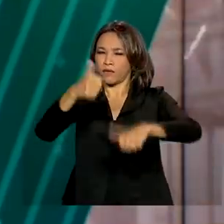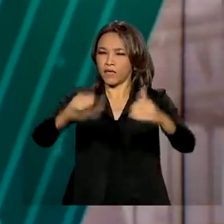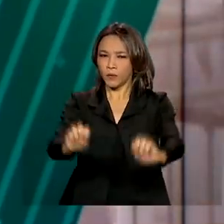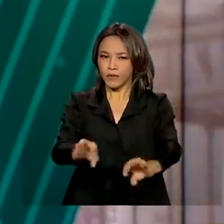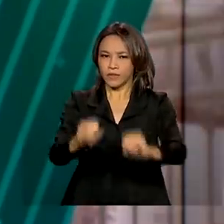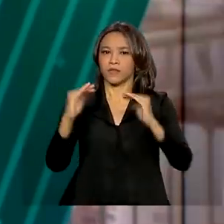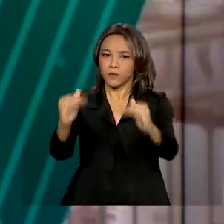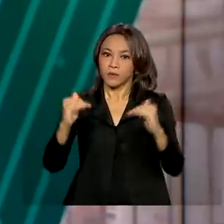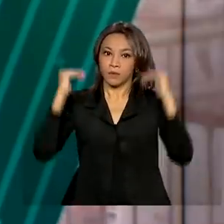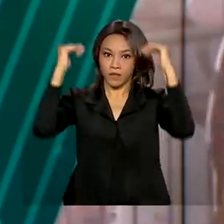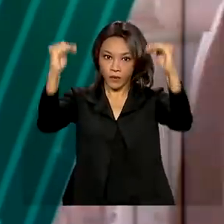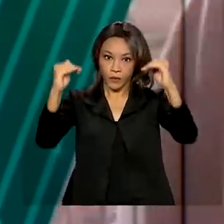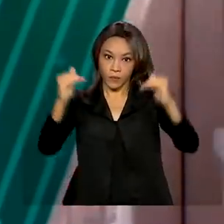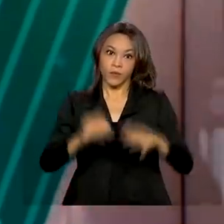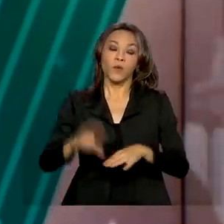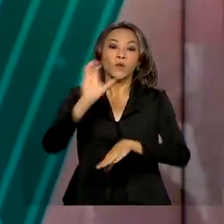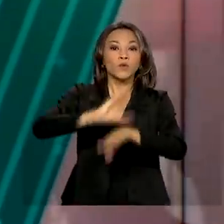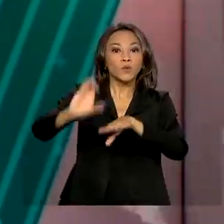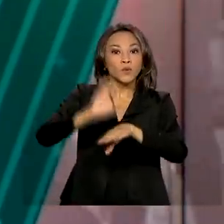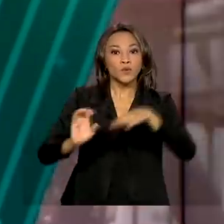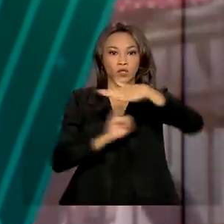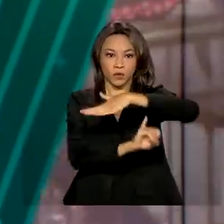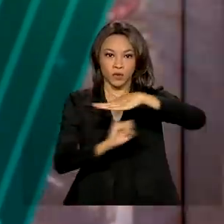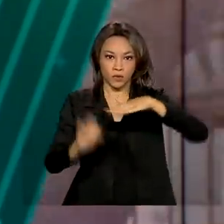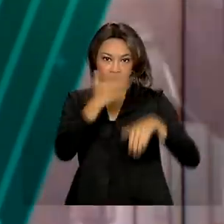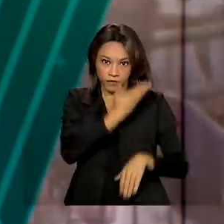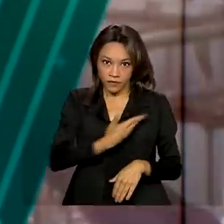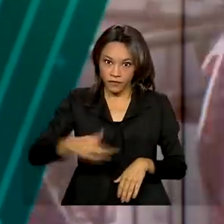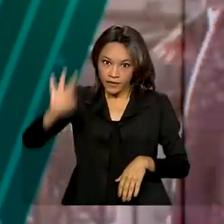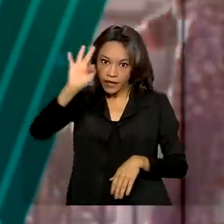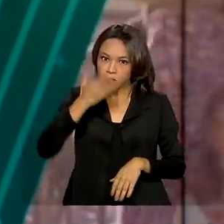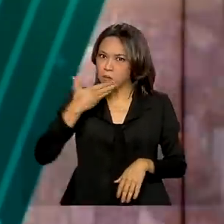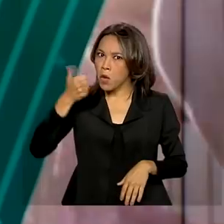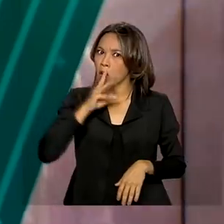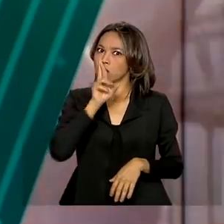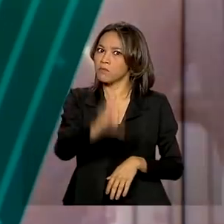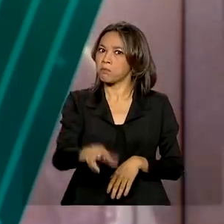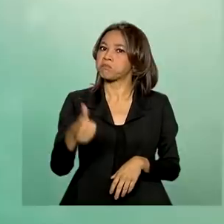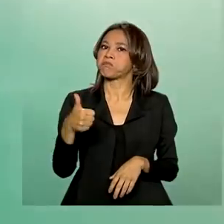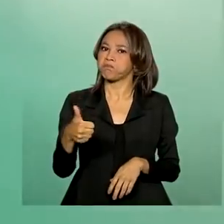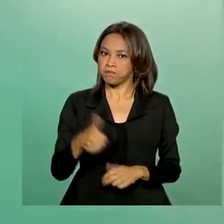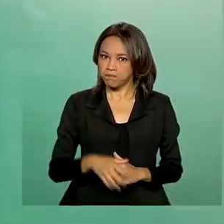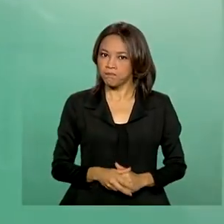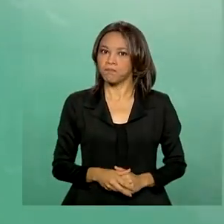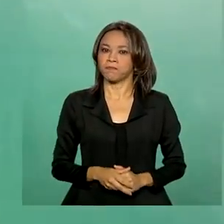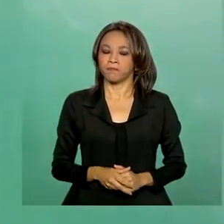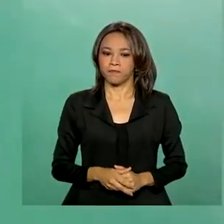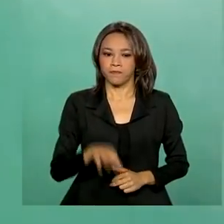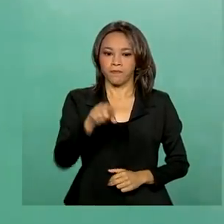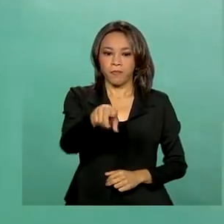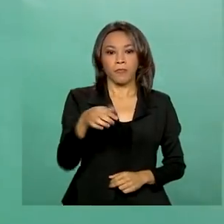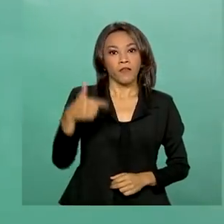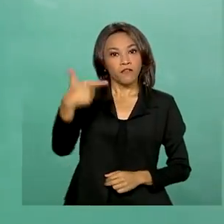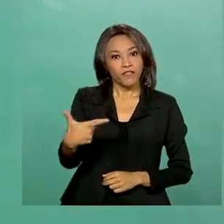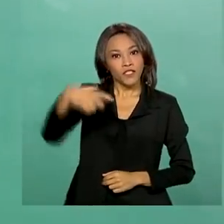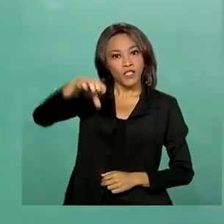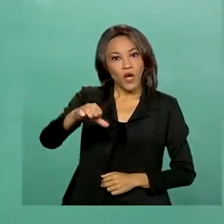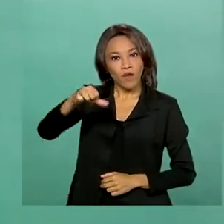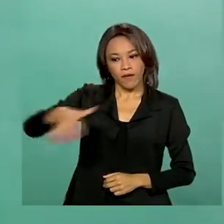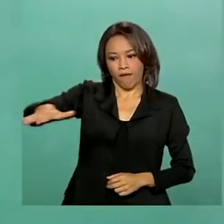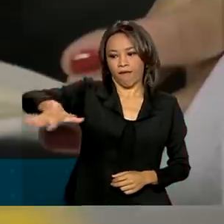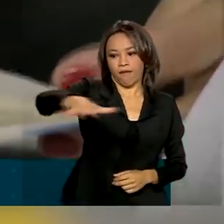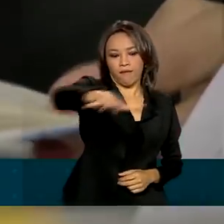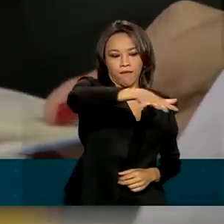Cursos de instituições públicas federais tiveram os melhores resultados. 29 áreas foram